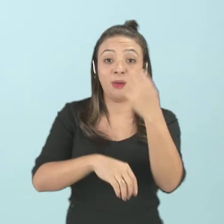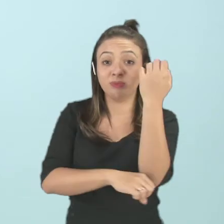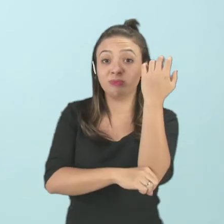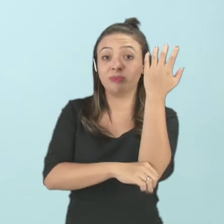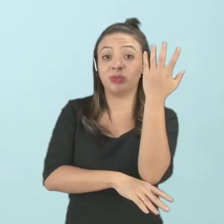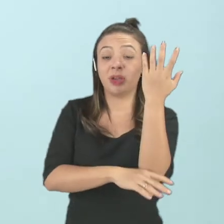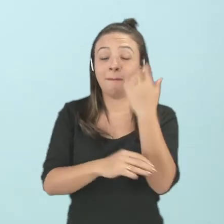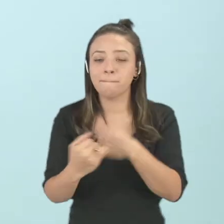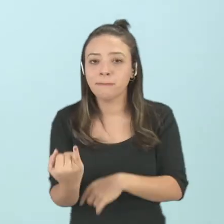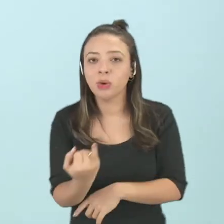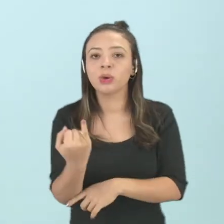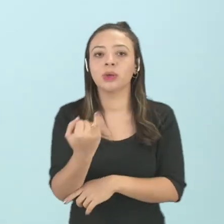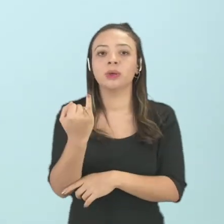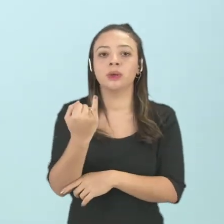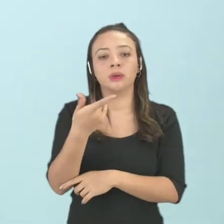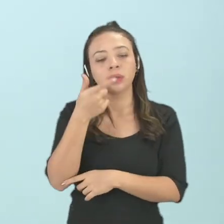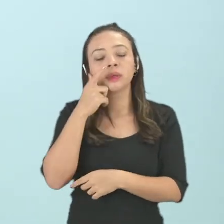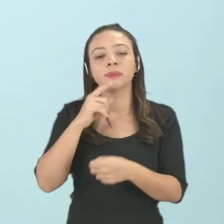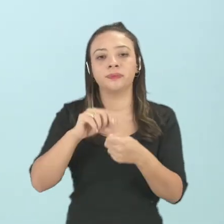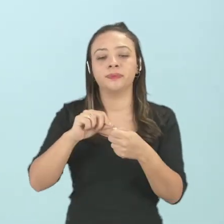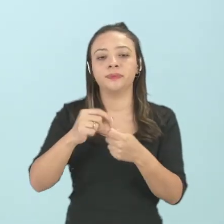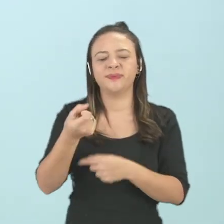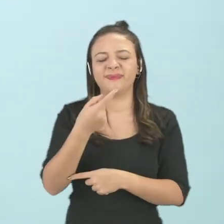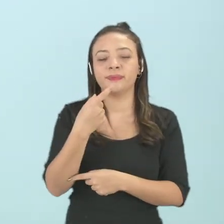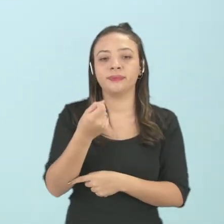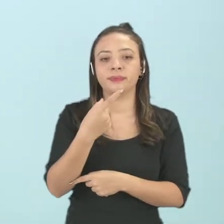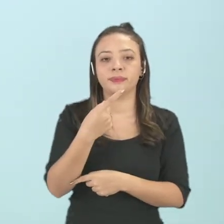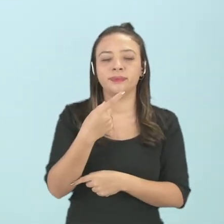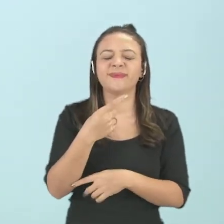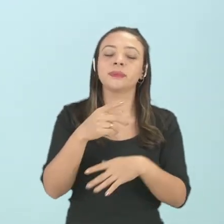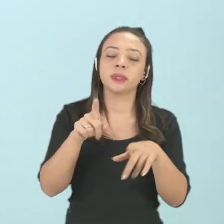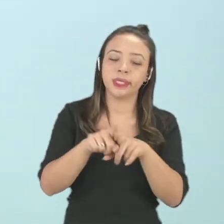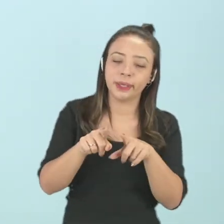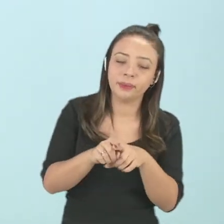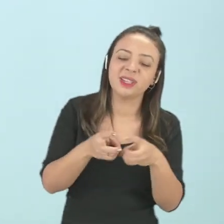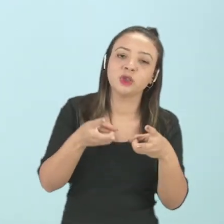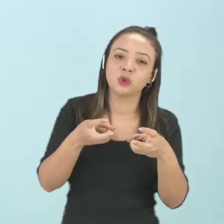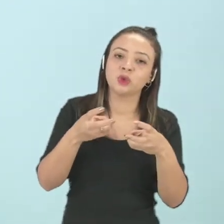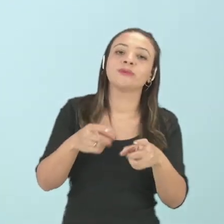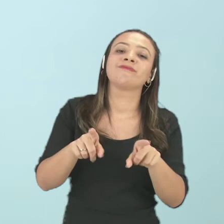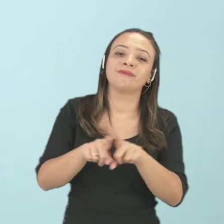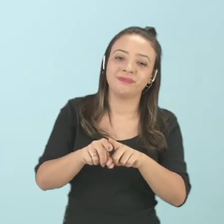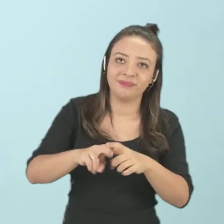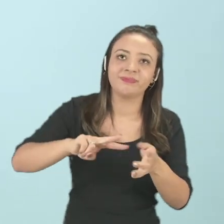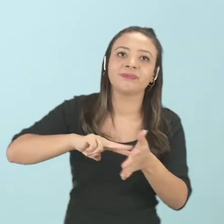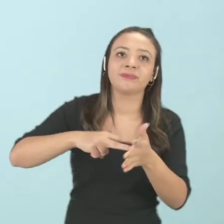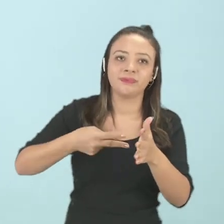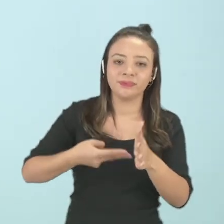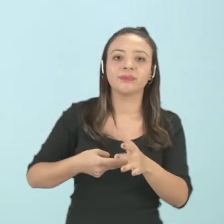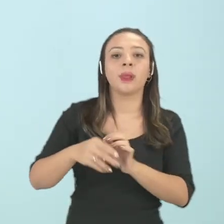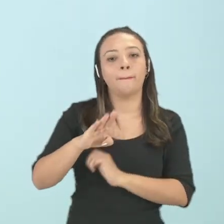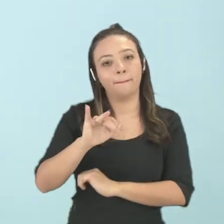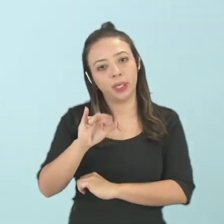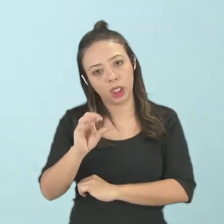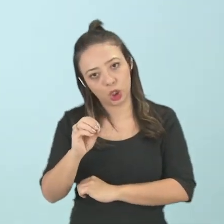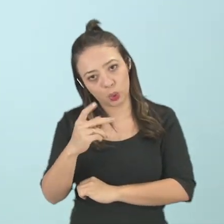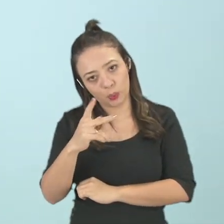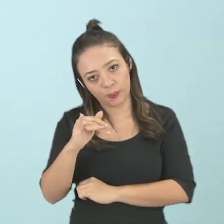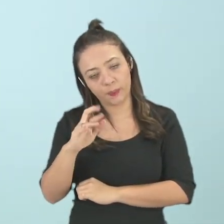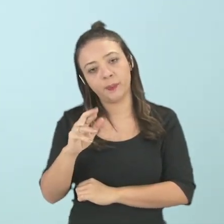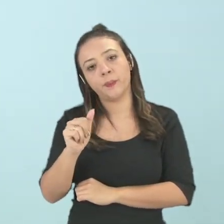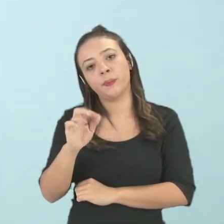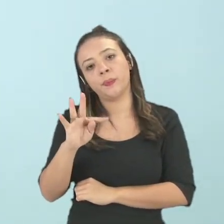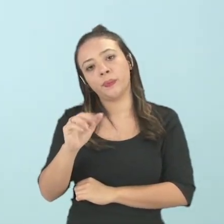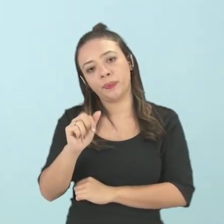importante na produção de analgésico. Então, foi muito explorada e também isso é caso de biopirataria. Vamos lá exercitar um